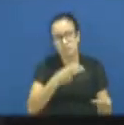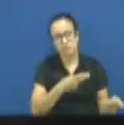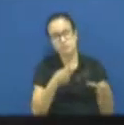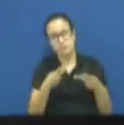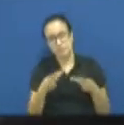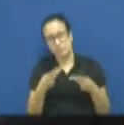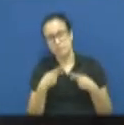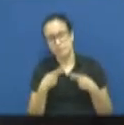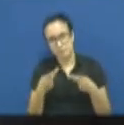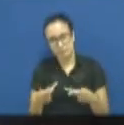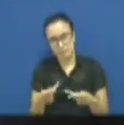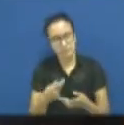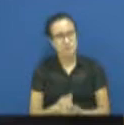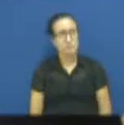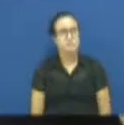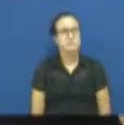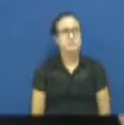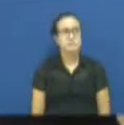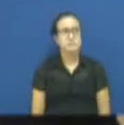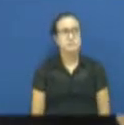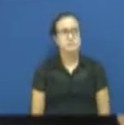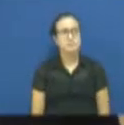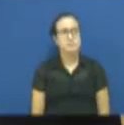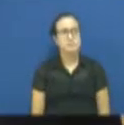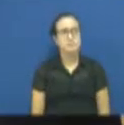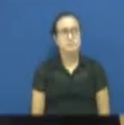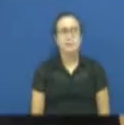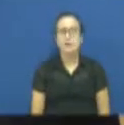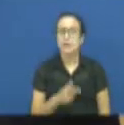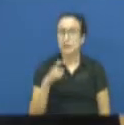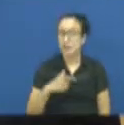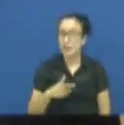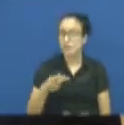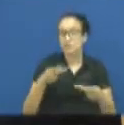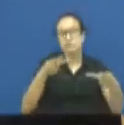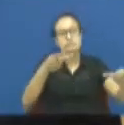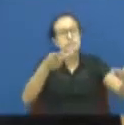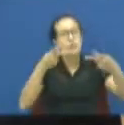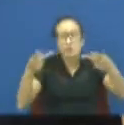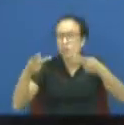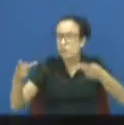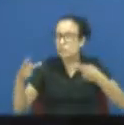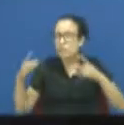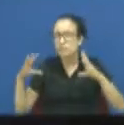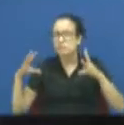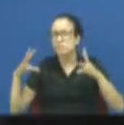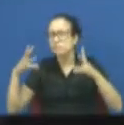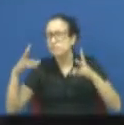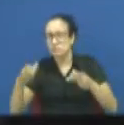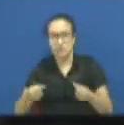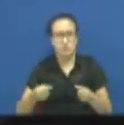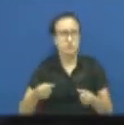O que me traz aqui é oferecer para todos um convite para que todos os vereadores